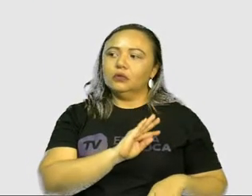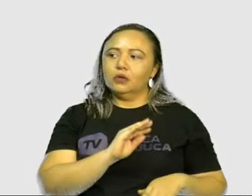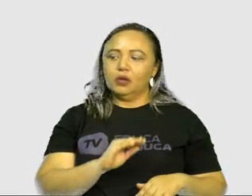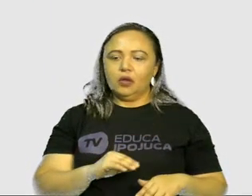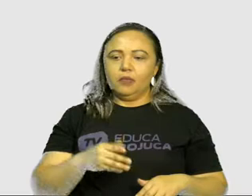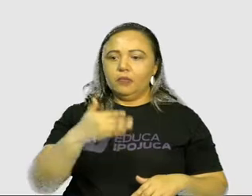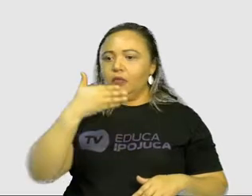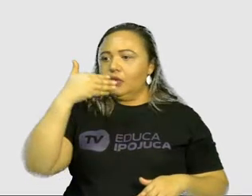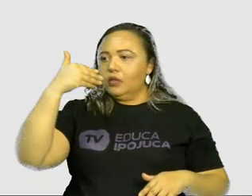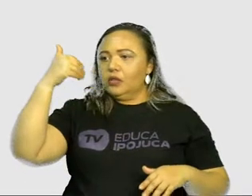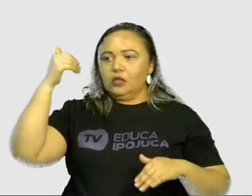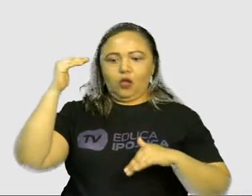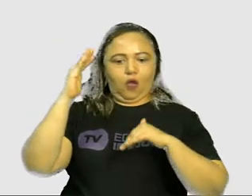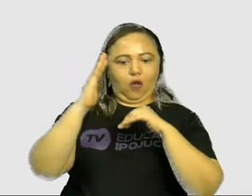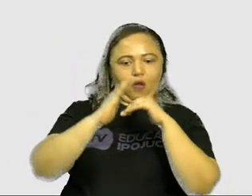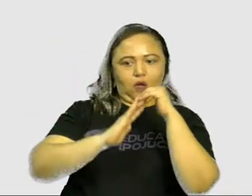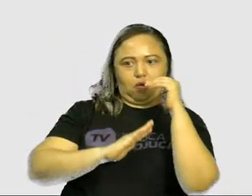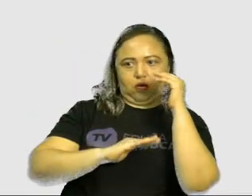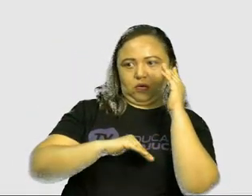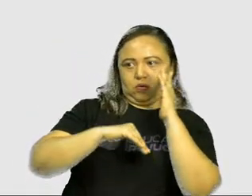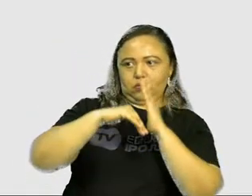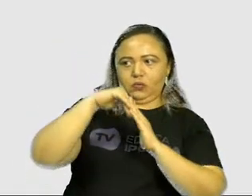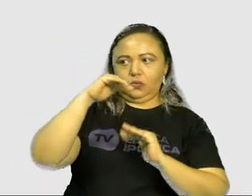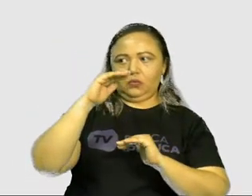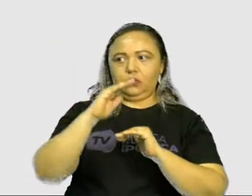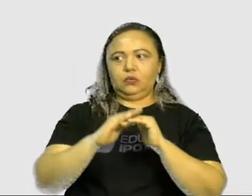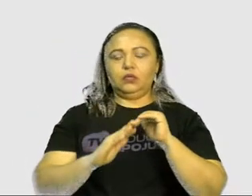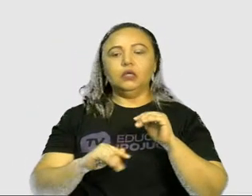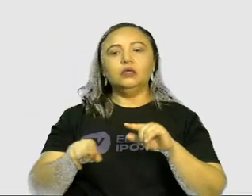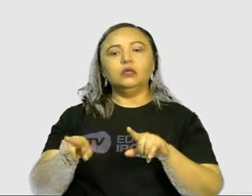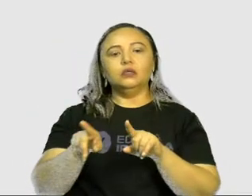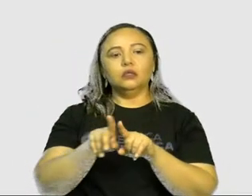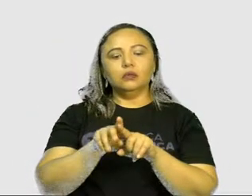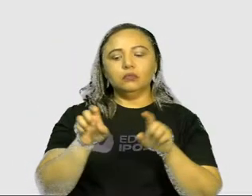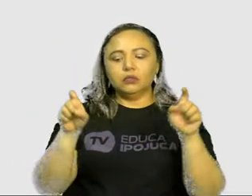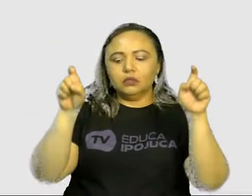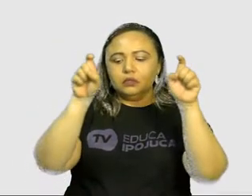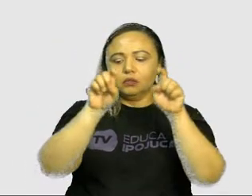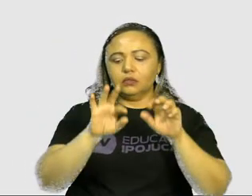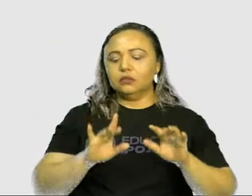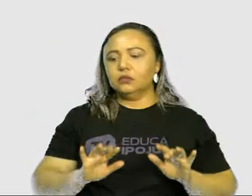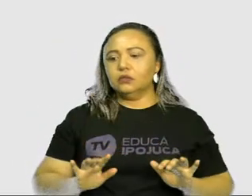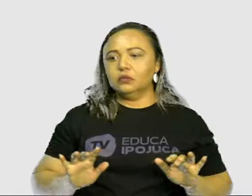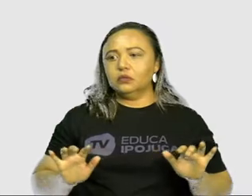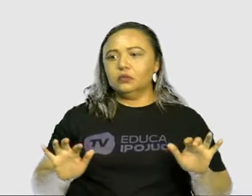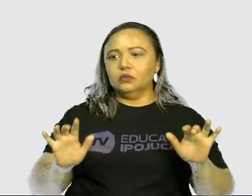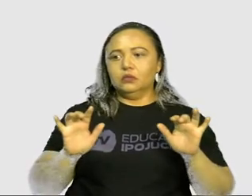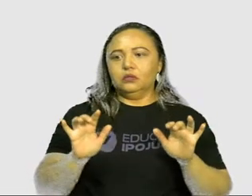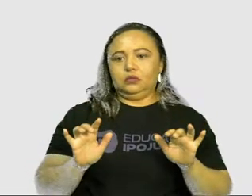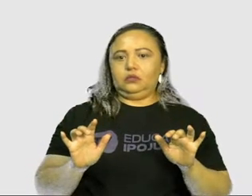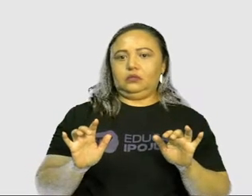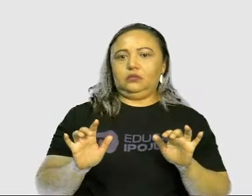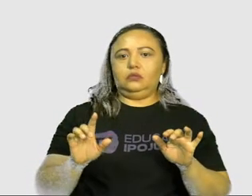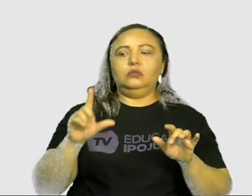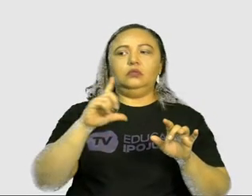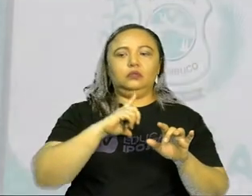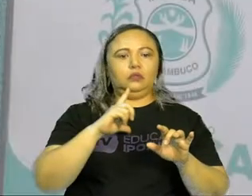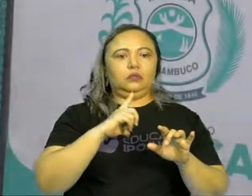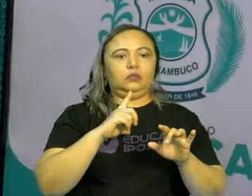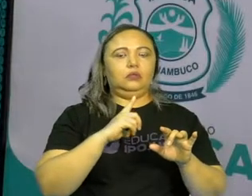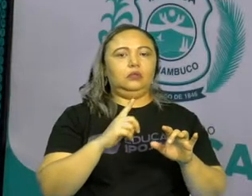ciência da computação em sua produção. São exemplos de artes